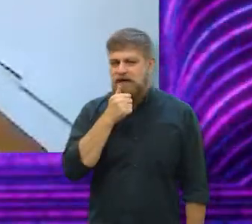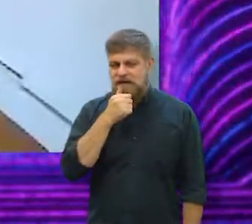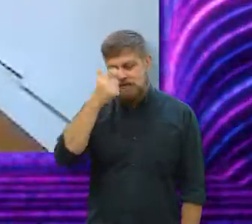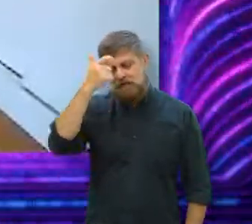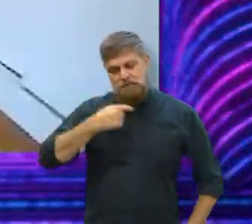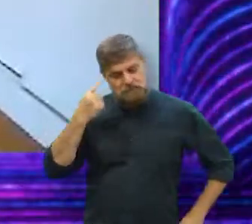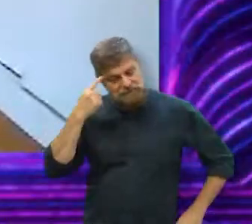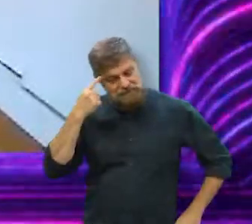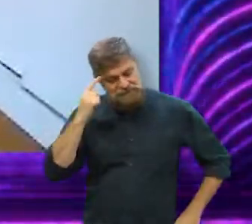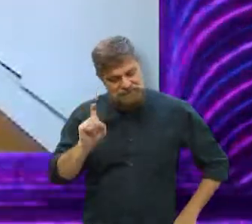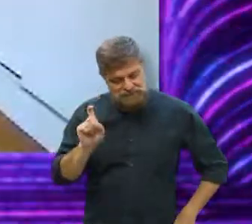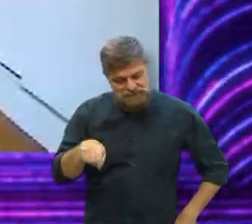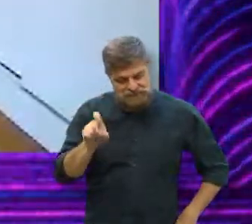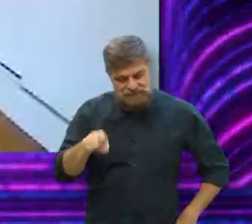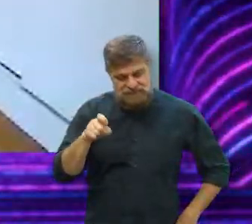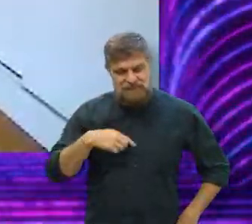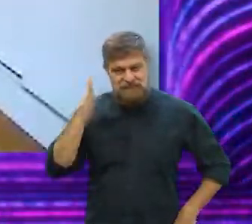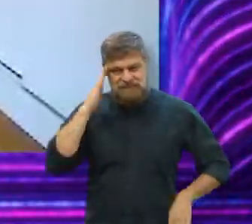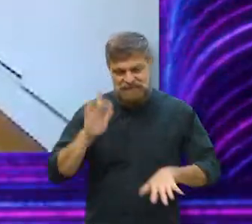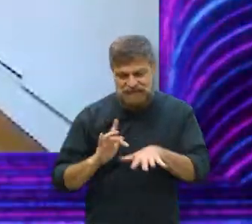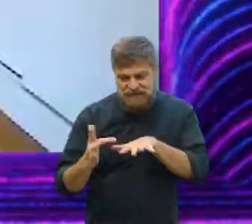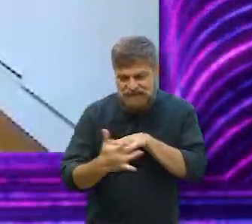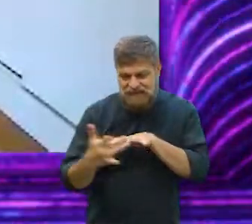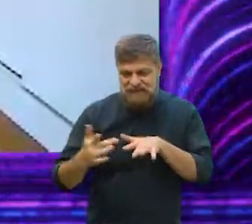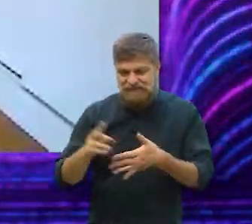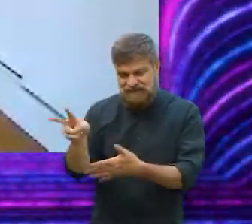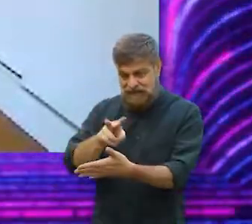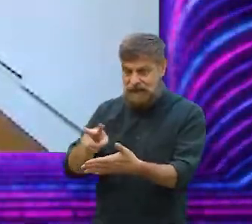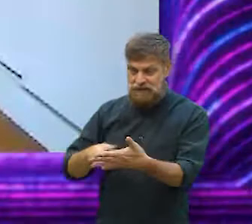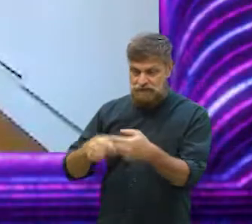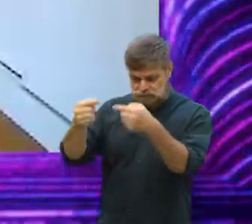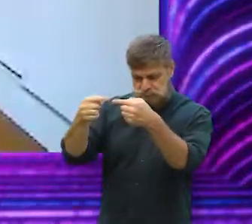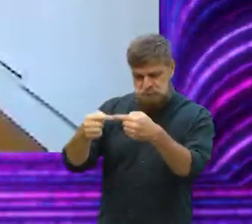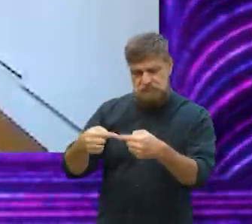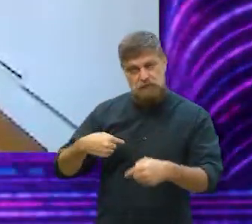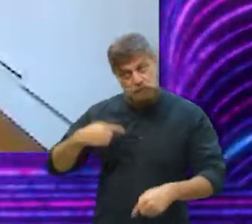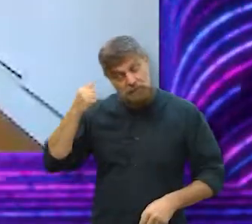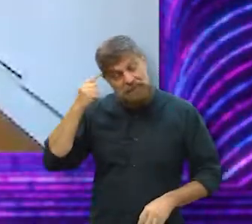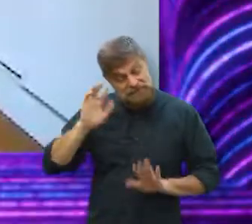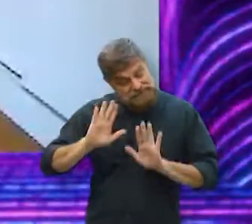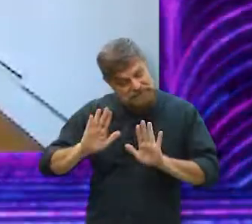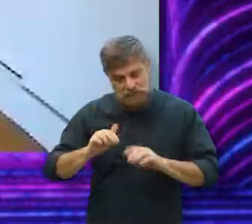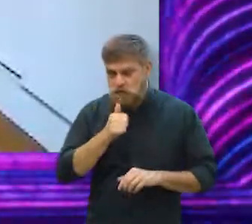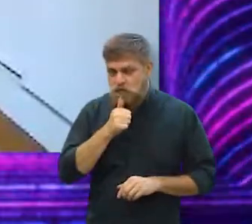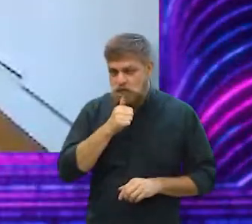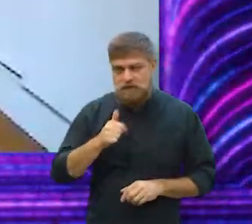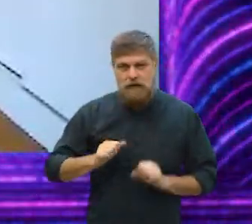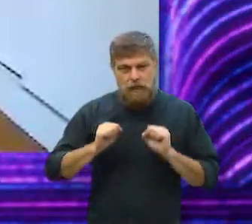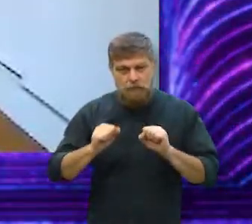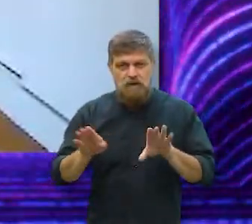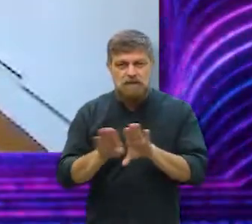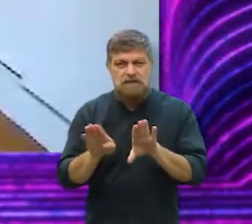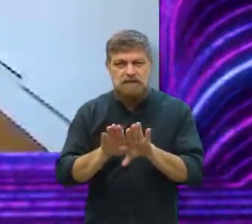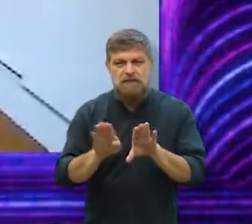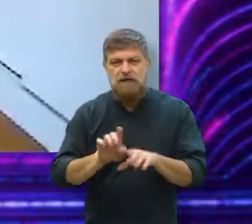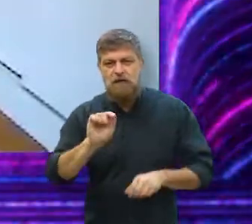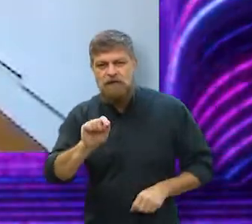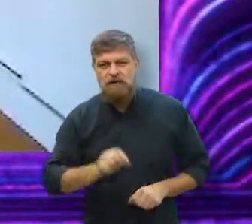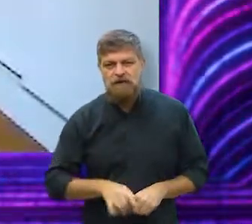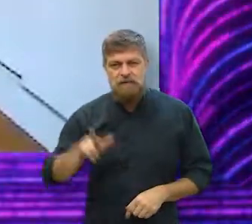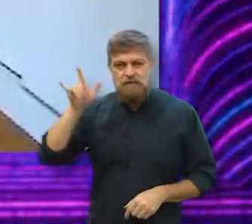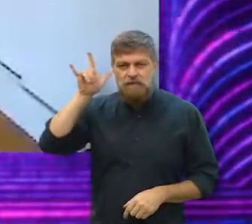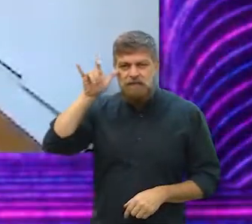pensando se vou estar ou não, sei que é uma rede muito legal para leitores, assim, estou pensando sobre isso. Eles podem acessar também